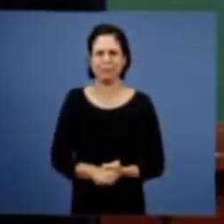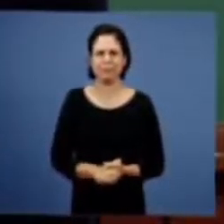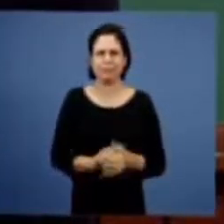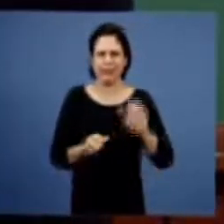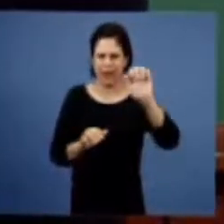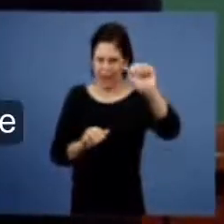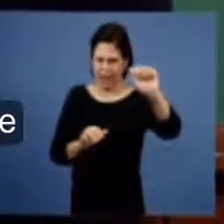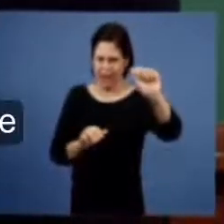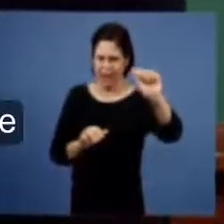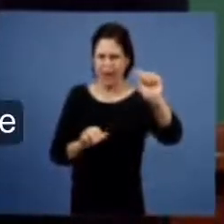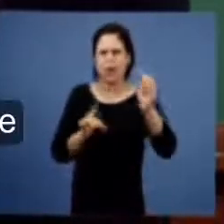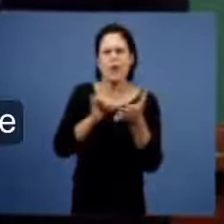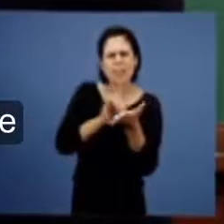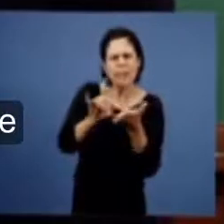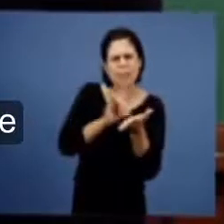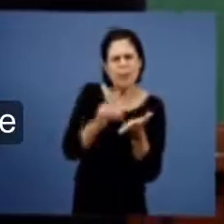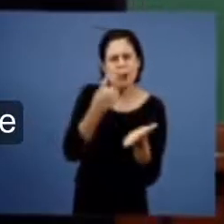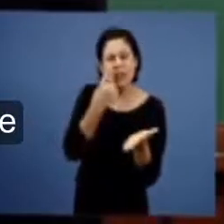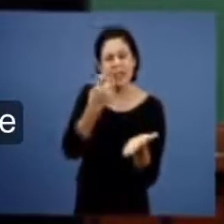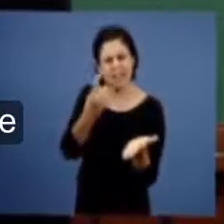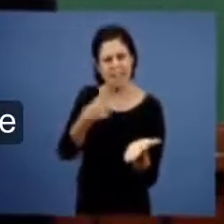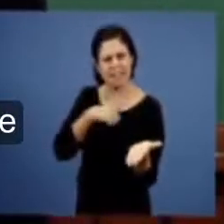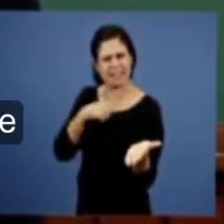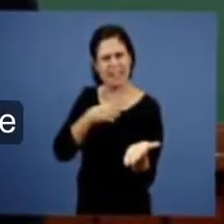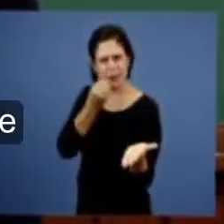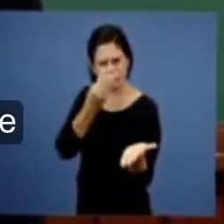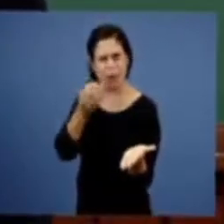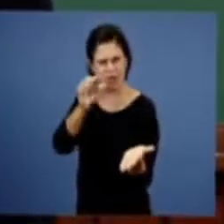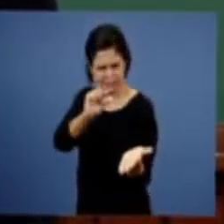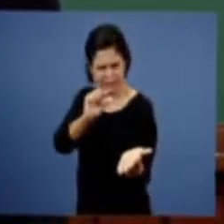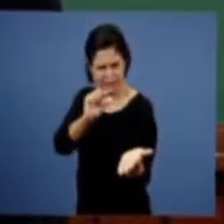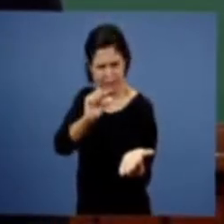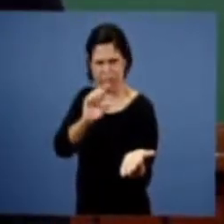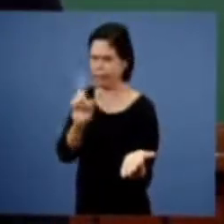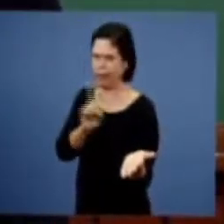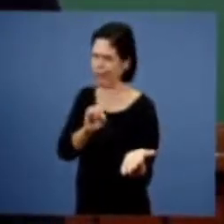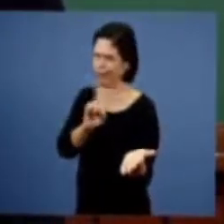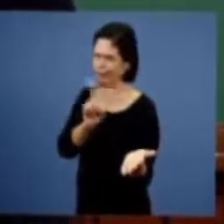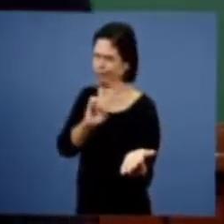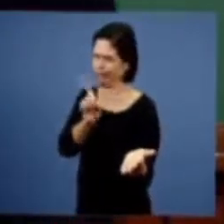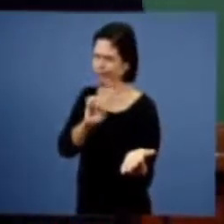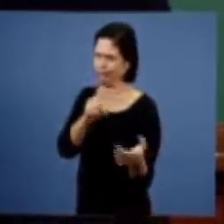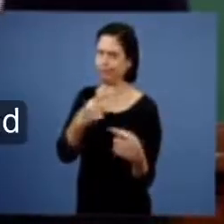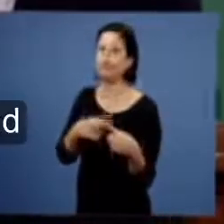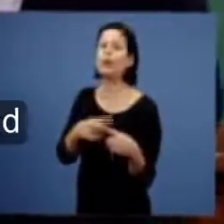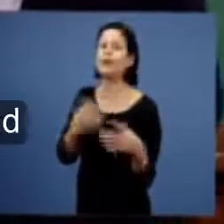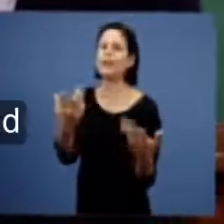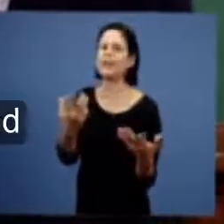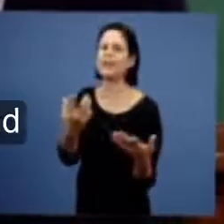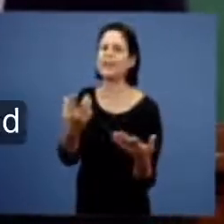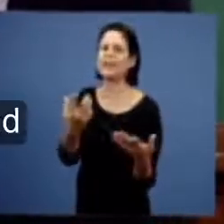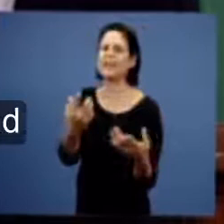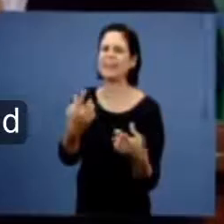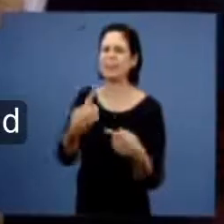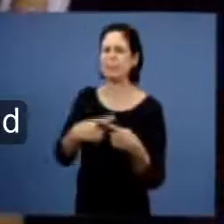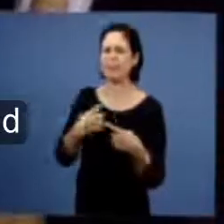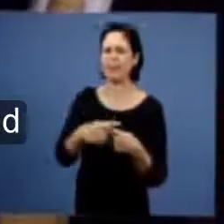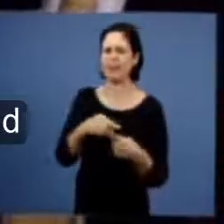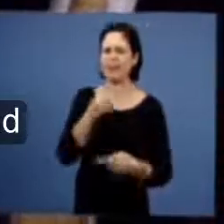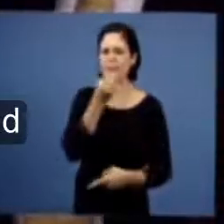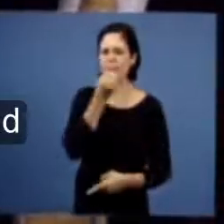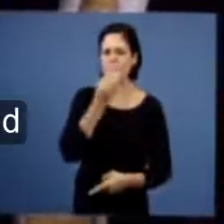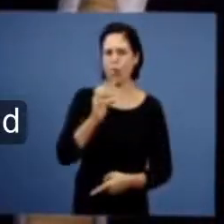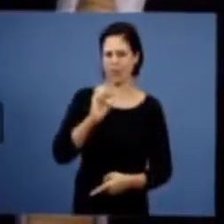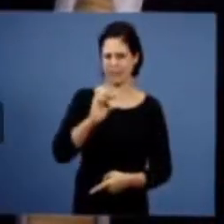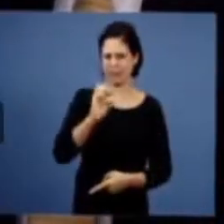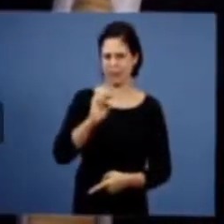primeira resposta, o inimigo tem interesse na boa semente? Não, por que ele não tem interesse na boa semente? porque a boa semente são